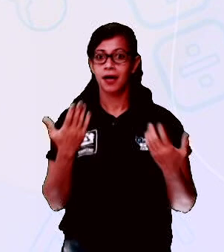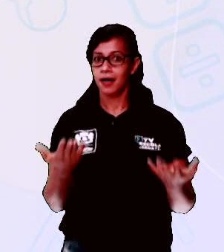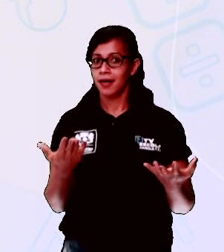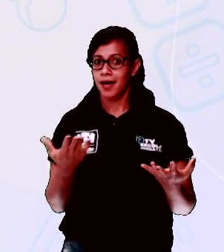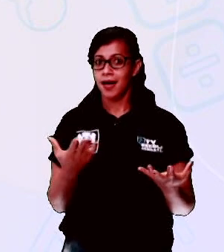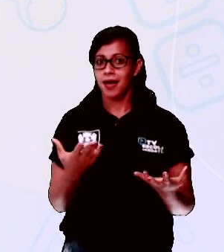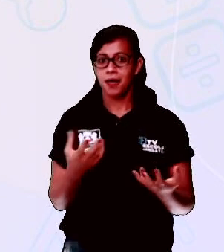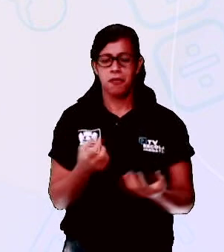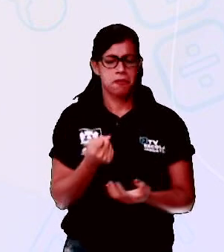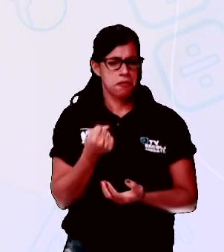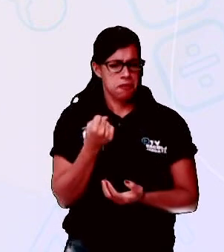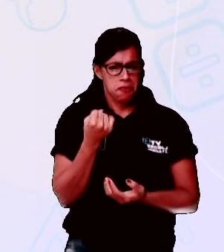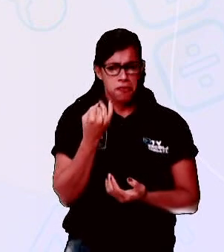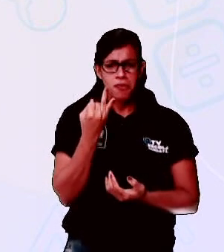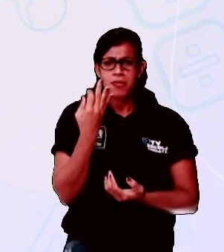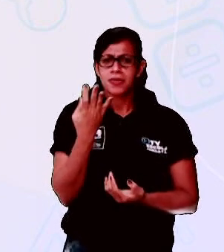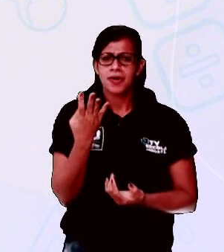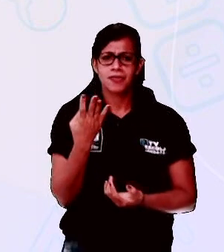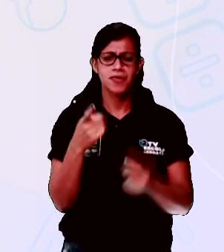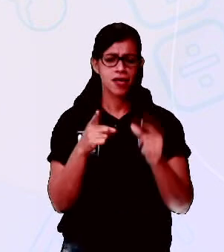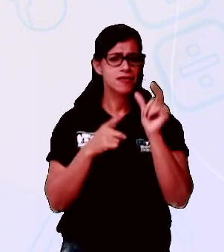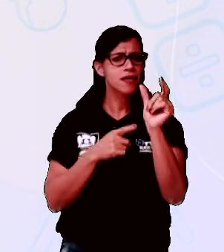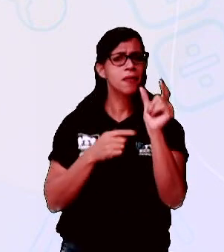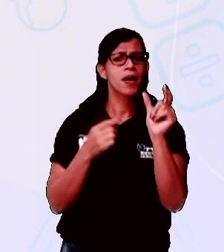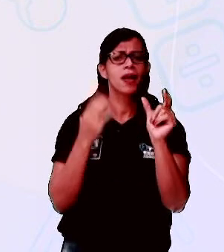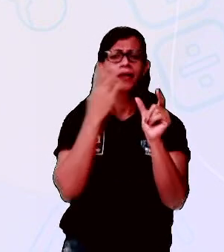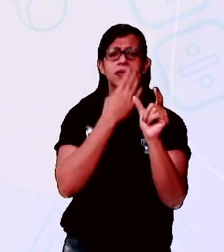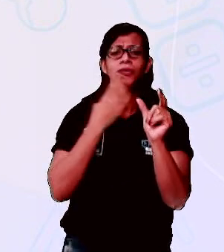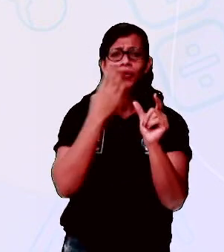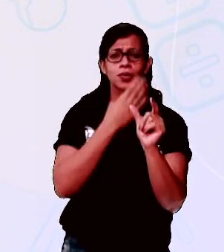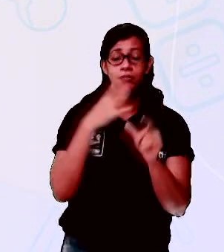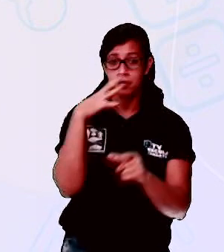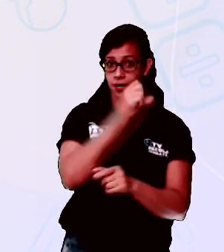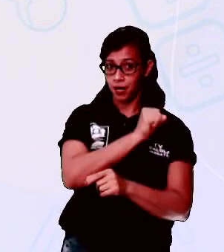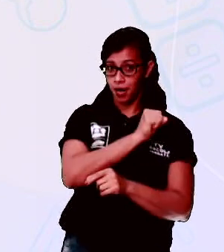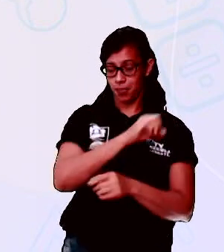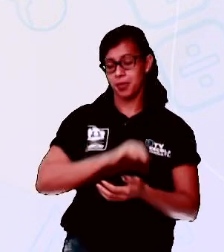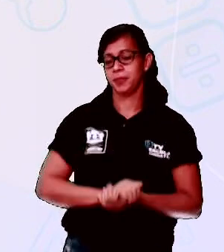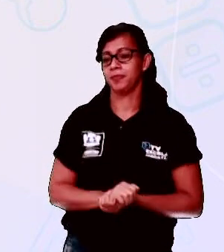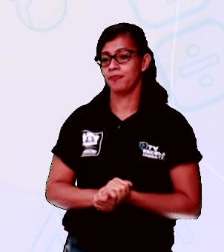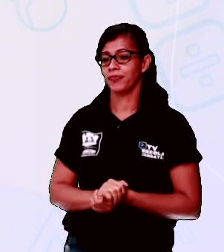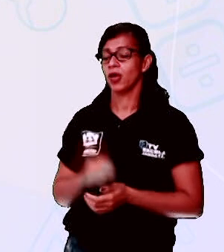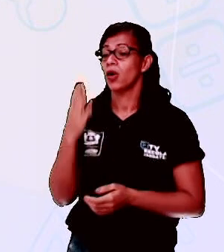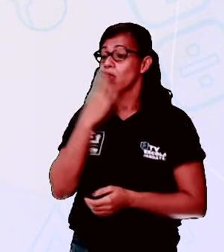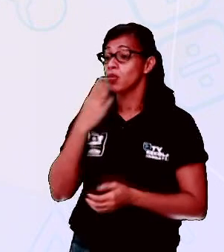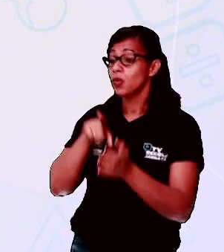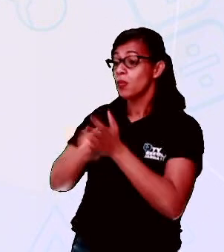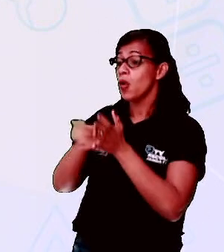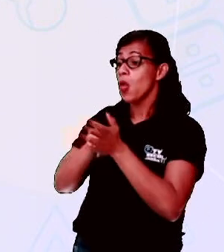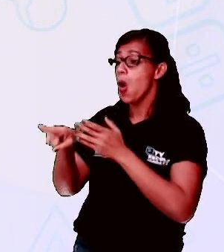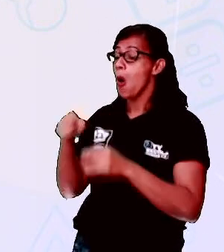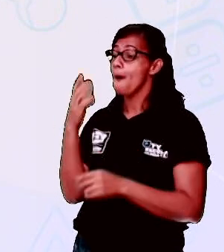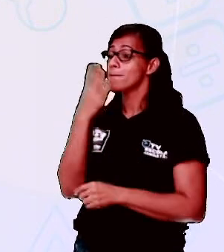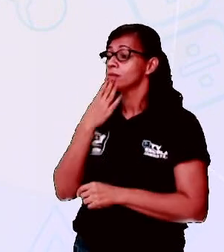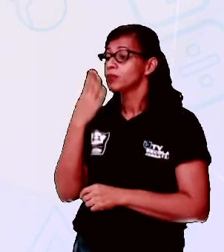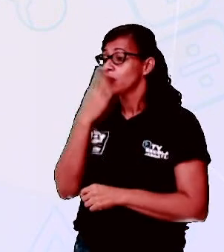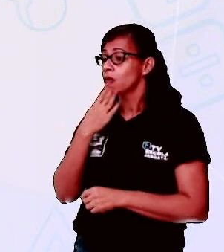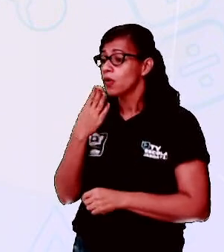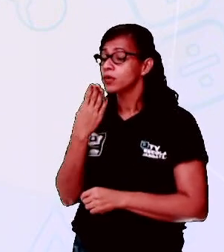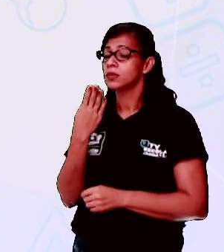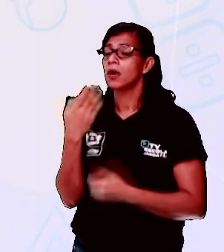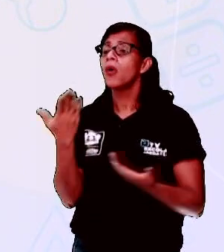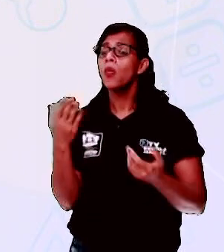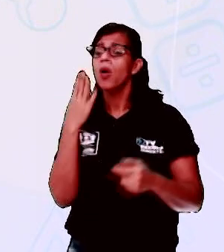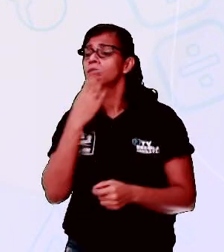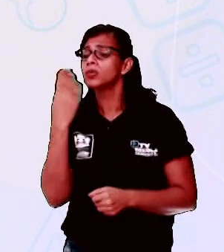palavra doce? Vamos ver se eu consigo fazer, bem rápido. O doce perguntou para o doce qual o doce mais doce. O